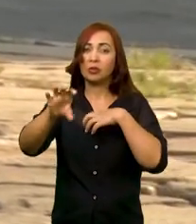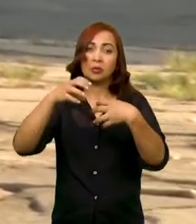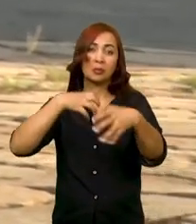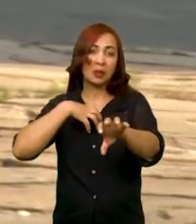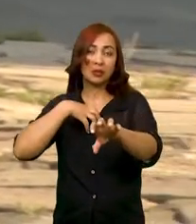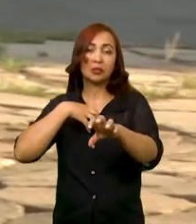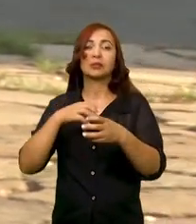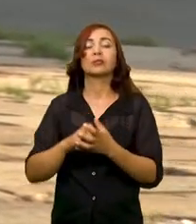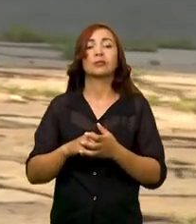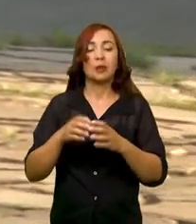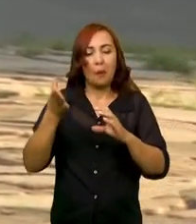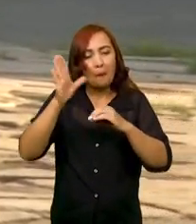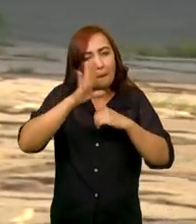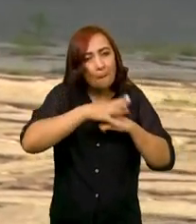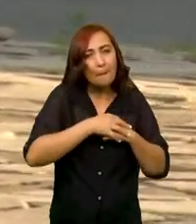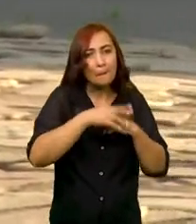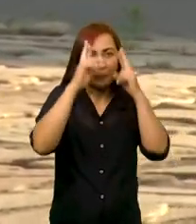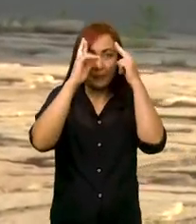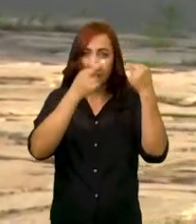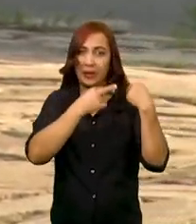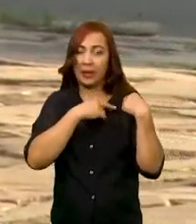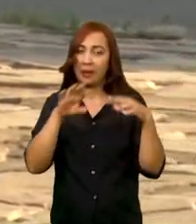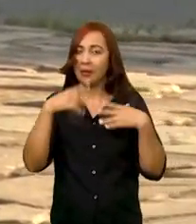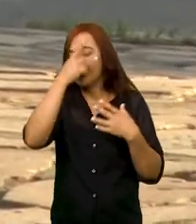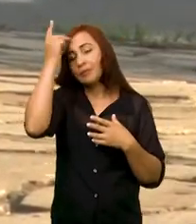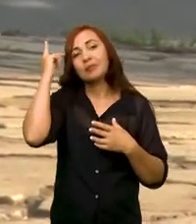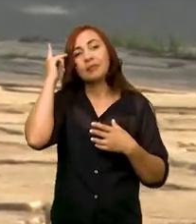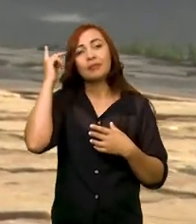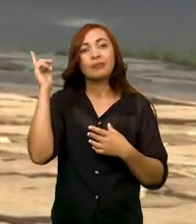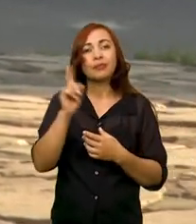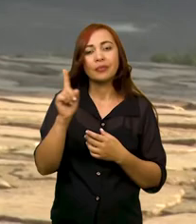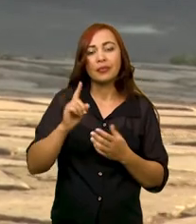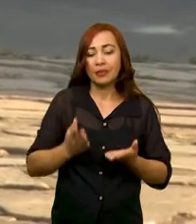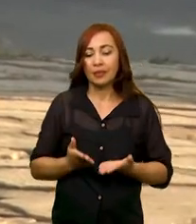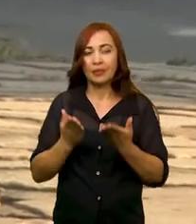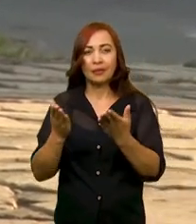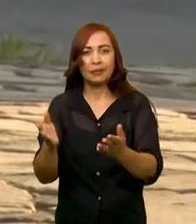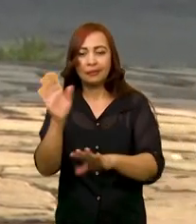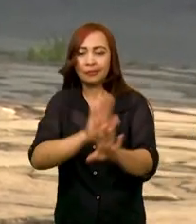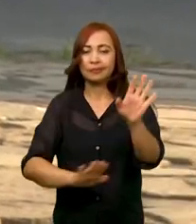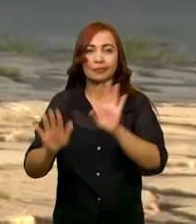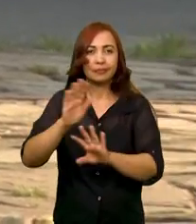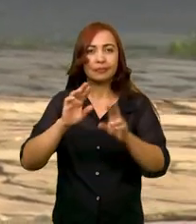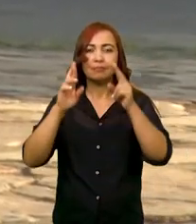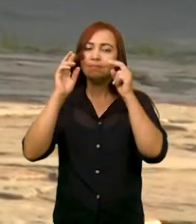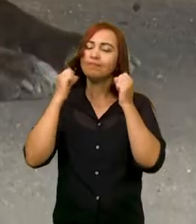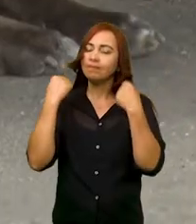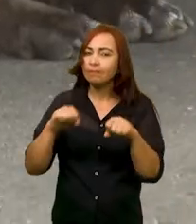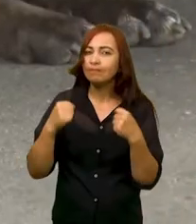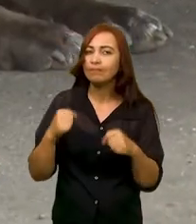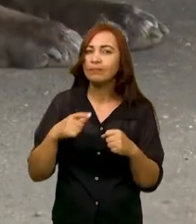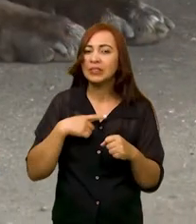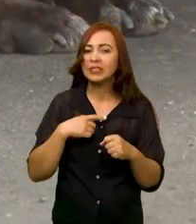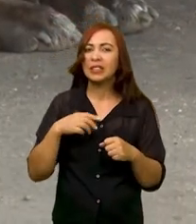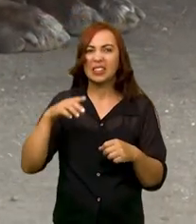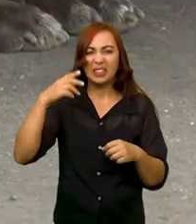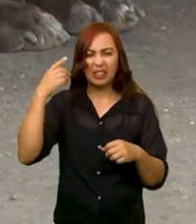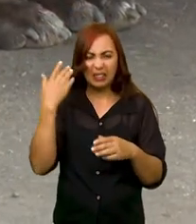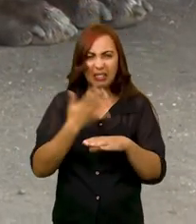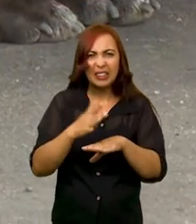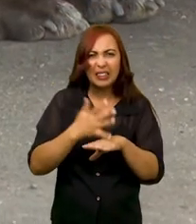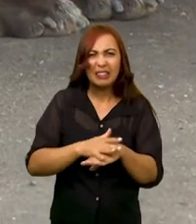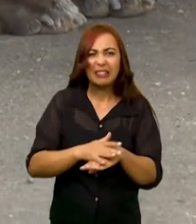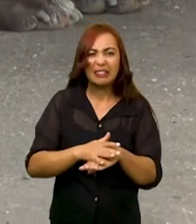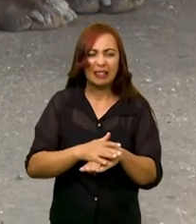Por exemplo, quando existe um alto número, um alto índice de animais abandonados, animais dispersos em